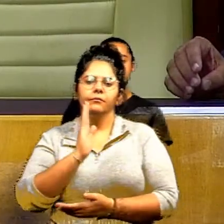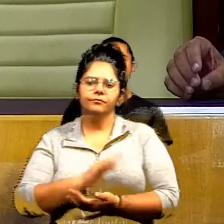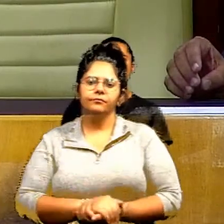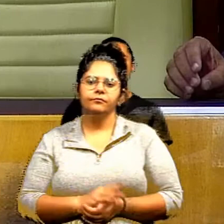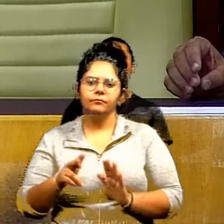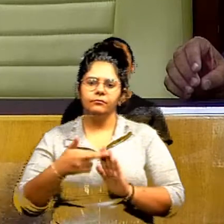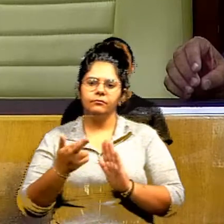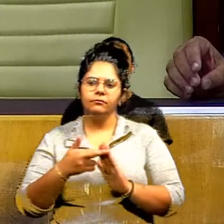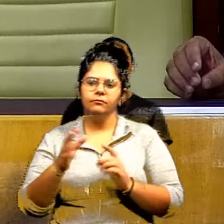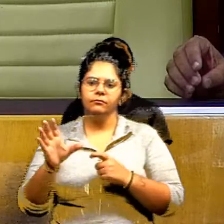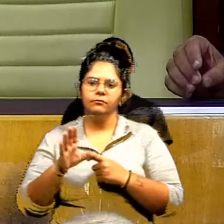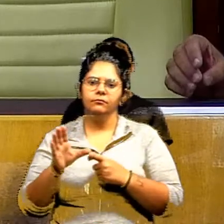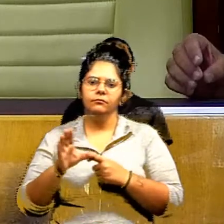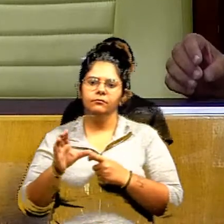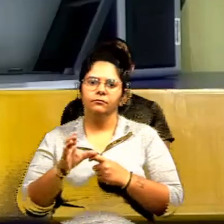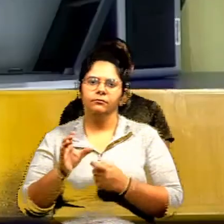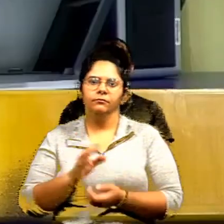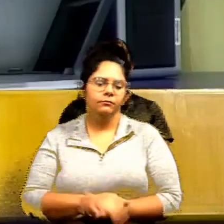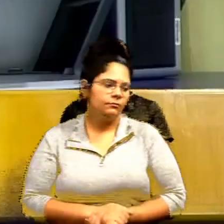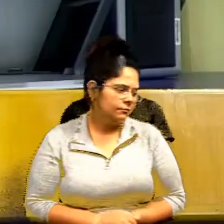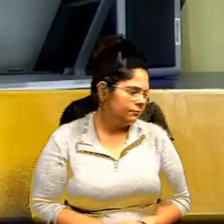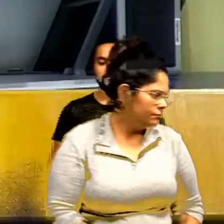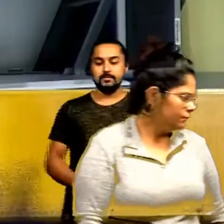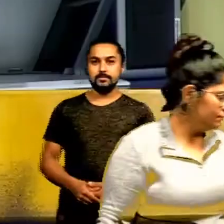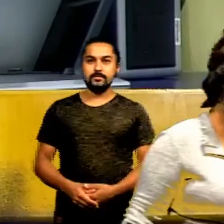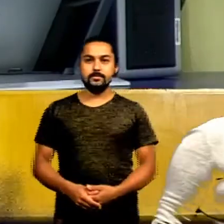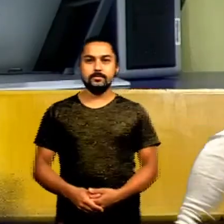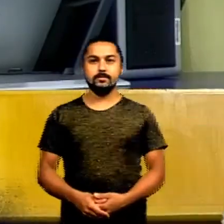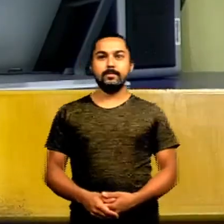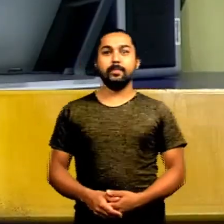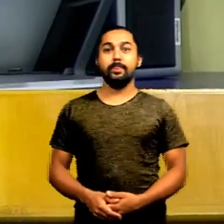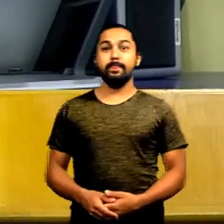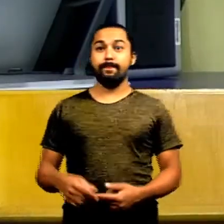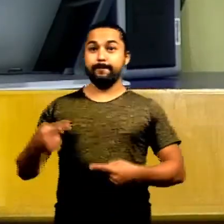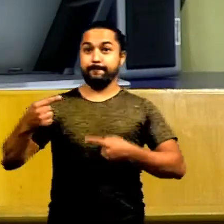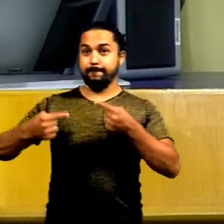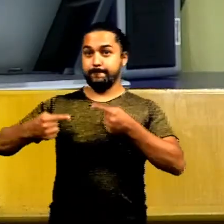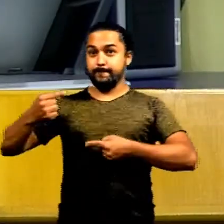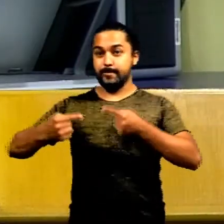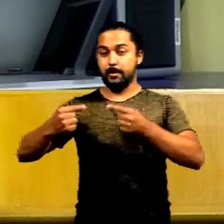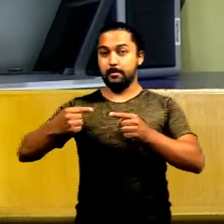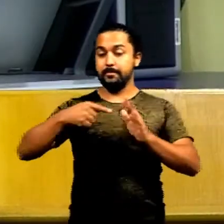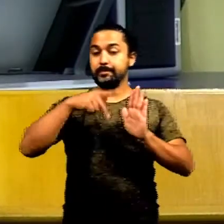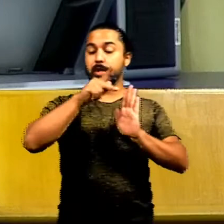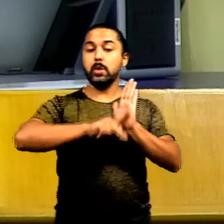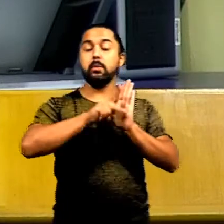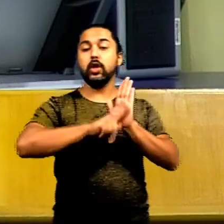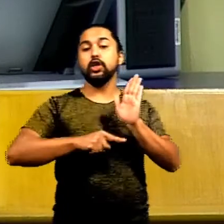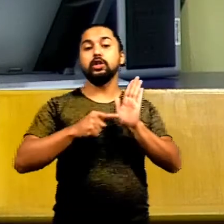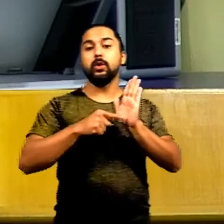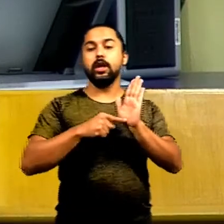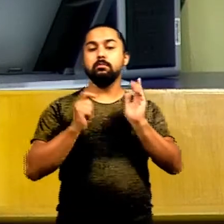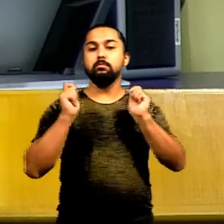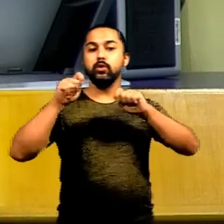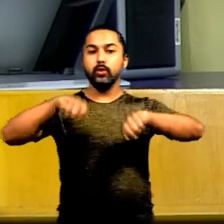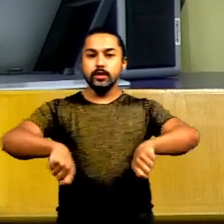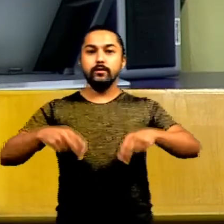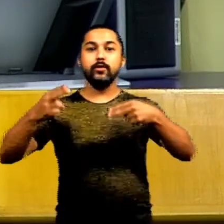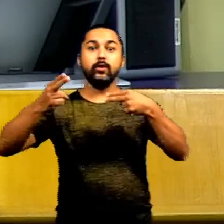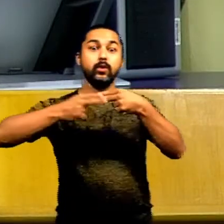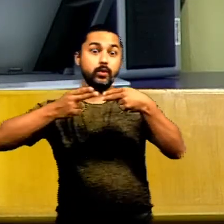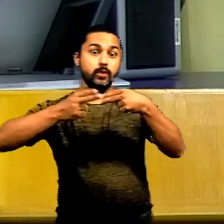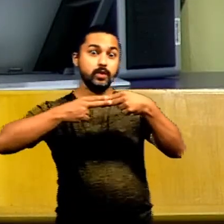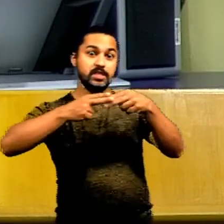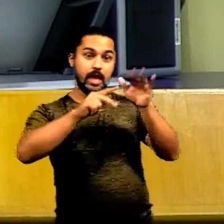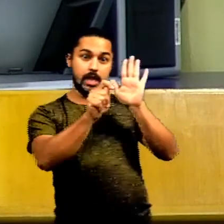relatora vereadora doutora Cristina está em discussão para os senhores saberem é o projeto que legaliza o uso da